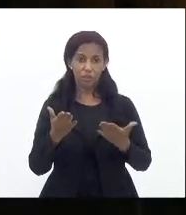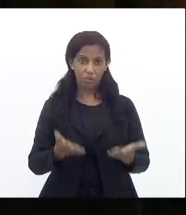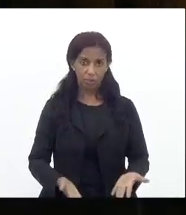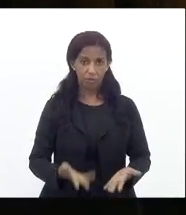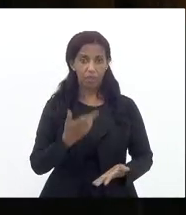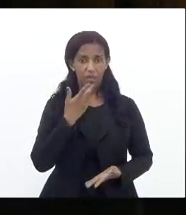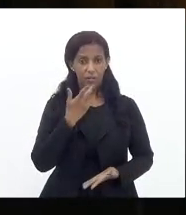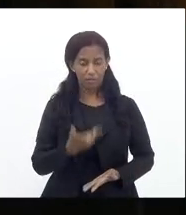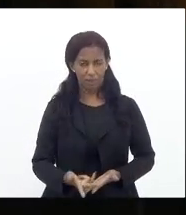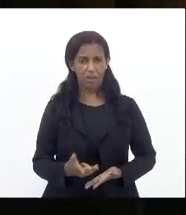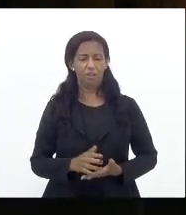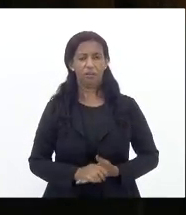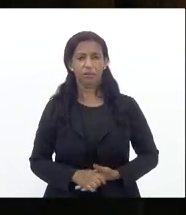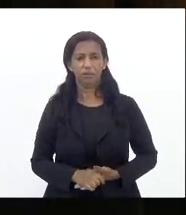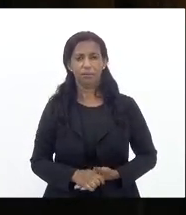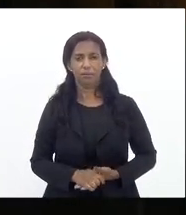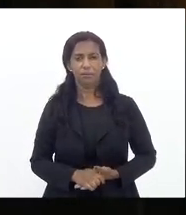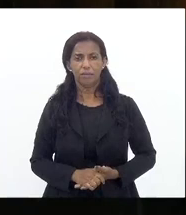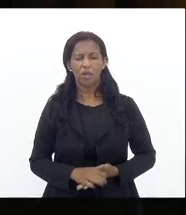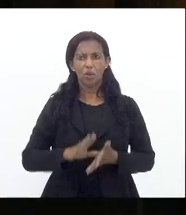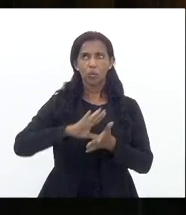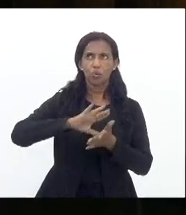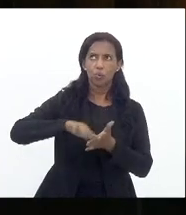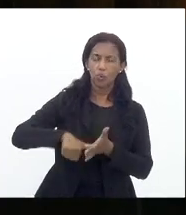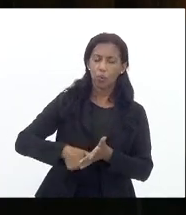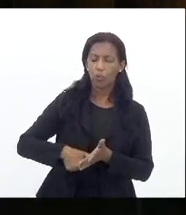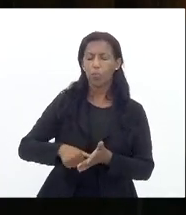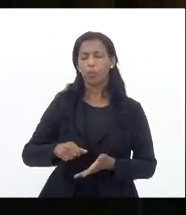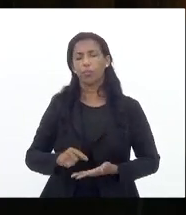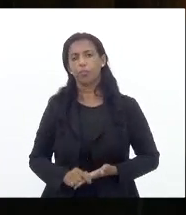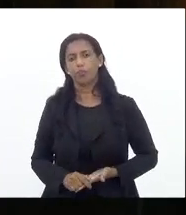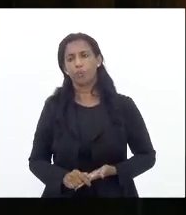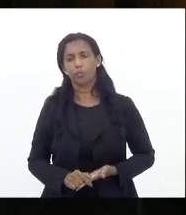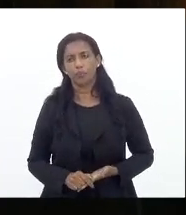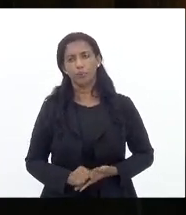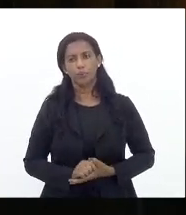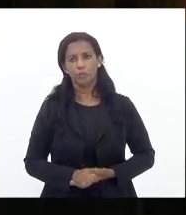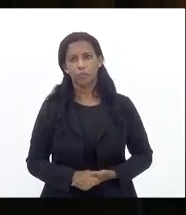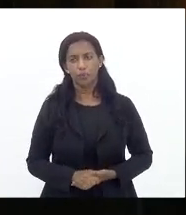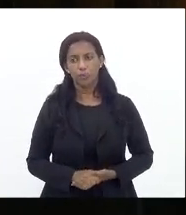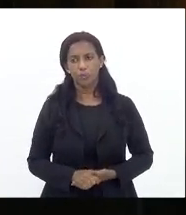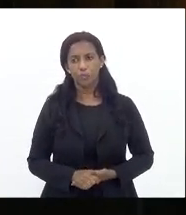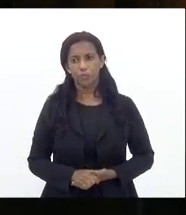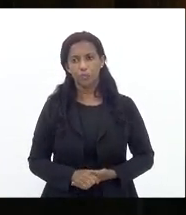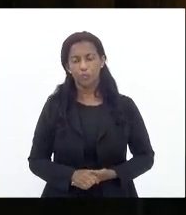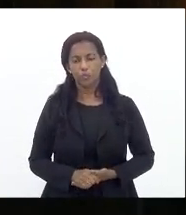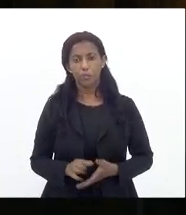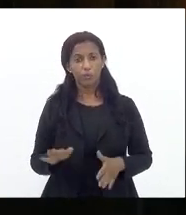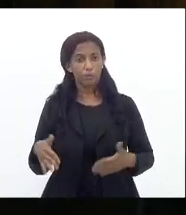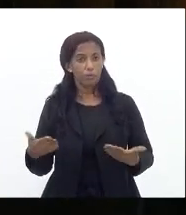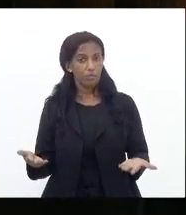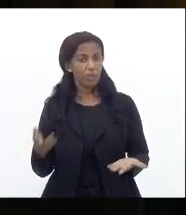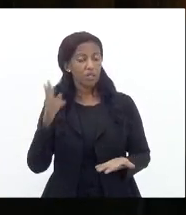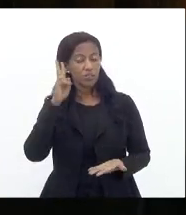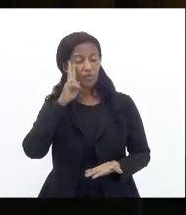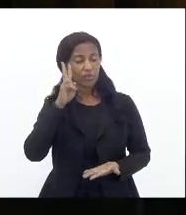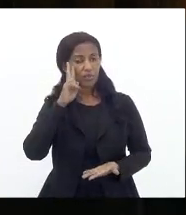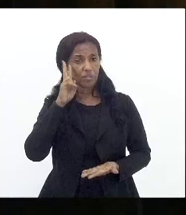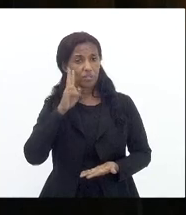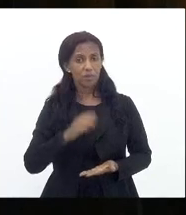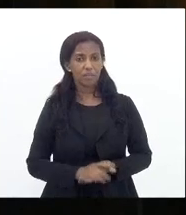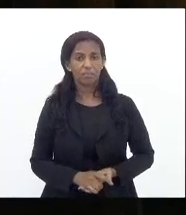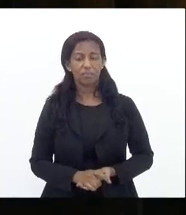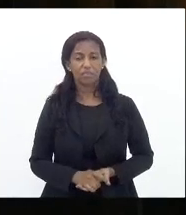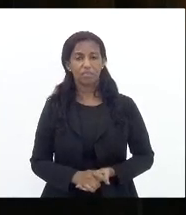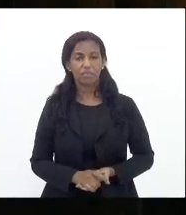e muito falado de corrupção não é? pois bem a gente lembra nas